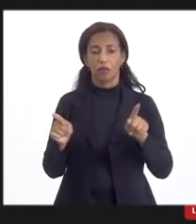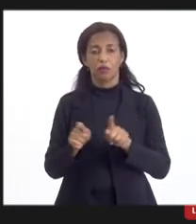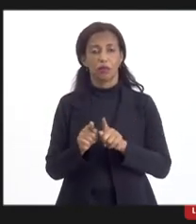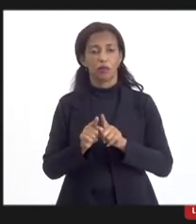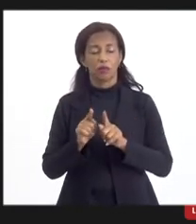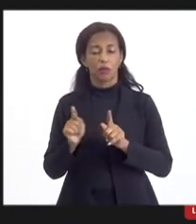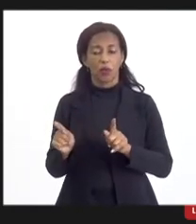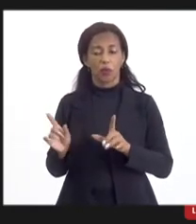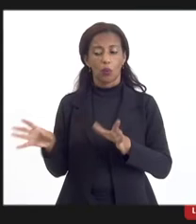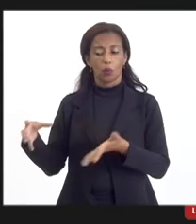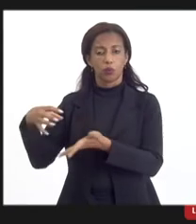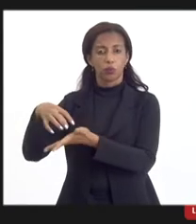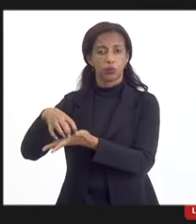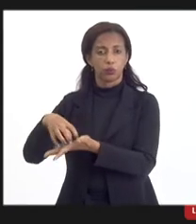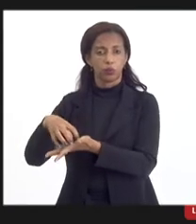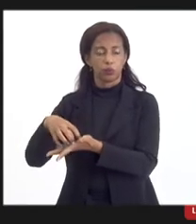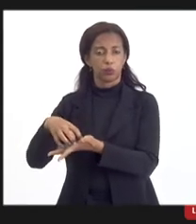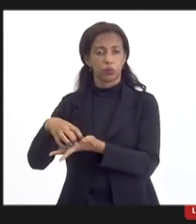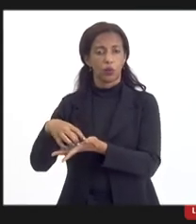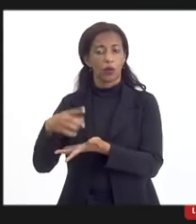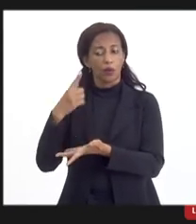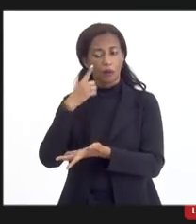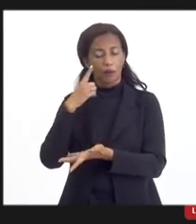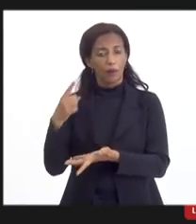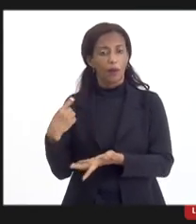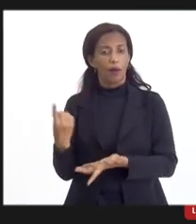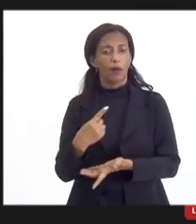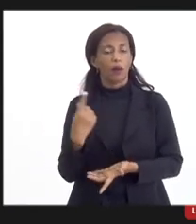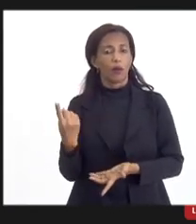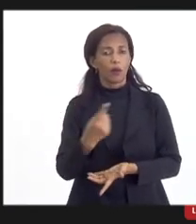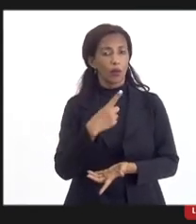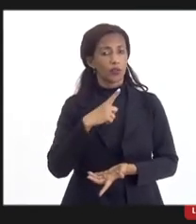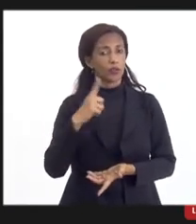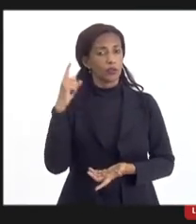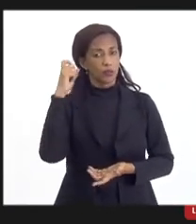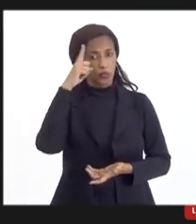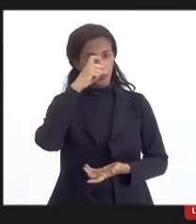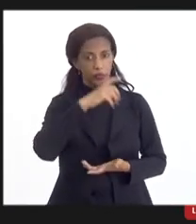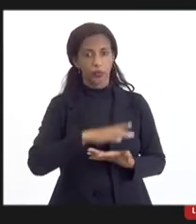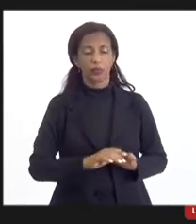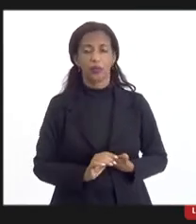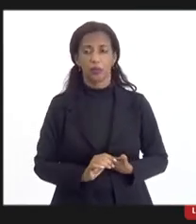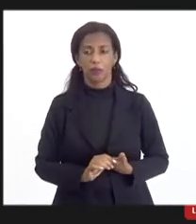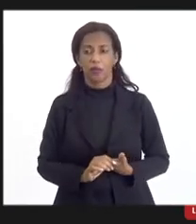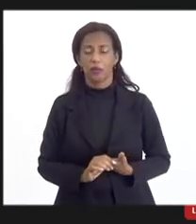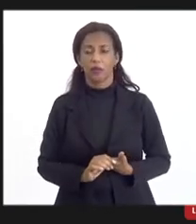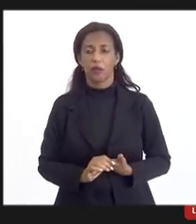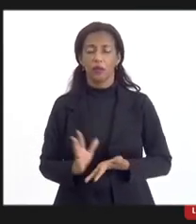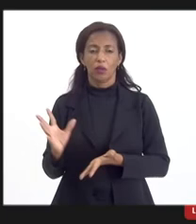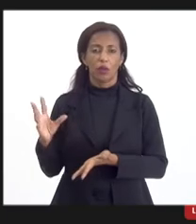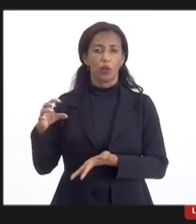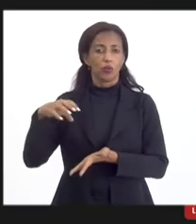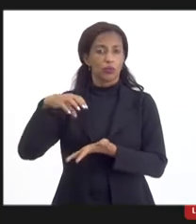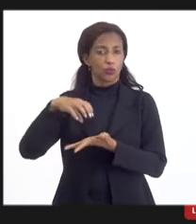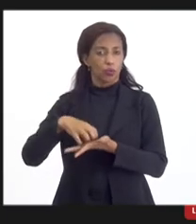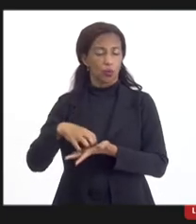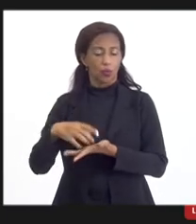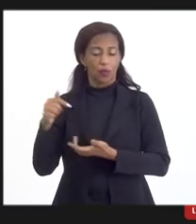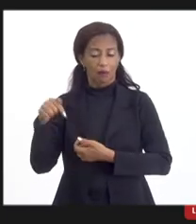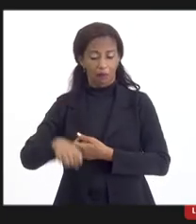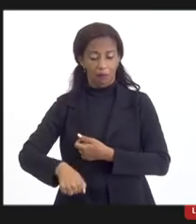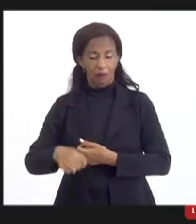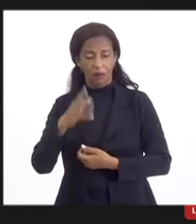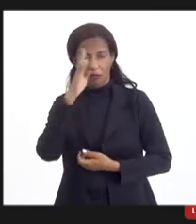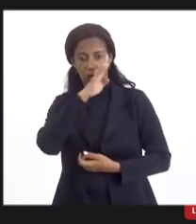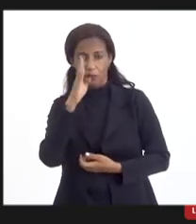o setor, colocando, olha, nós temos dificuldades de colocar os negócios aqui